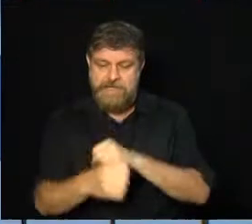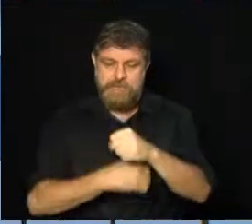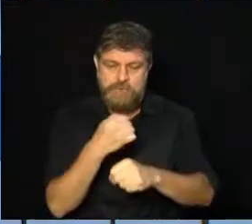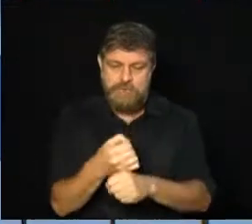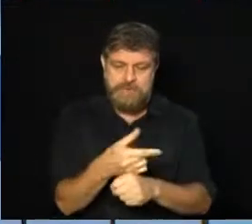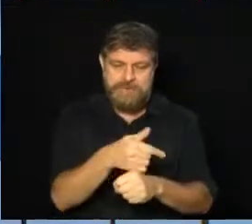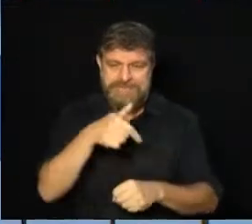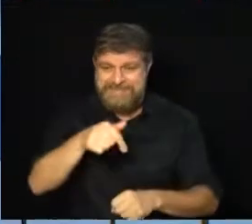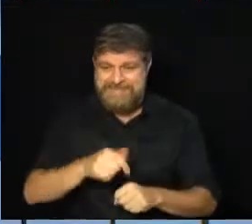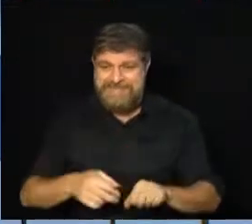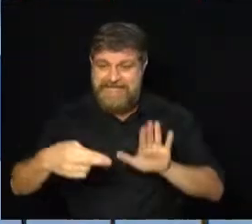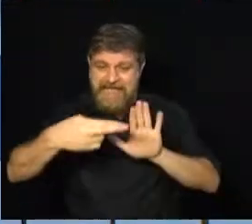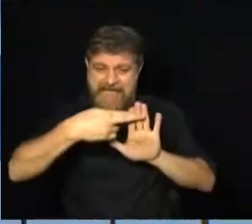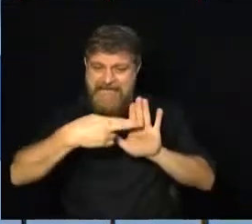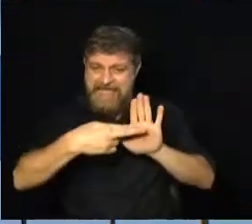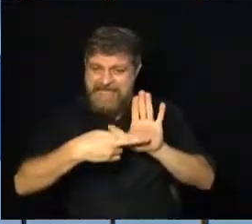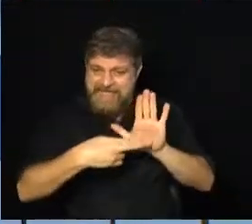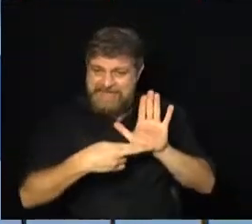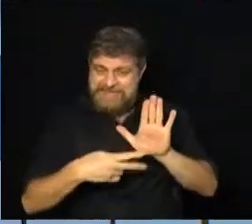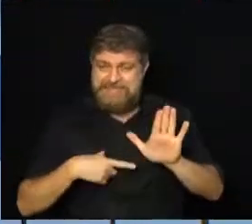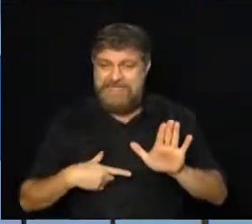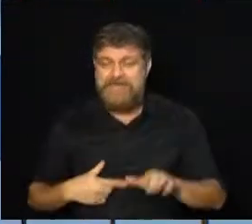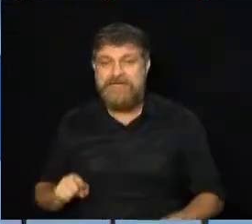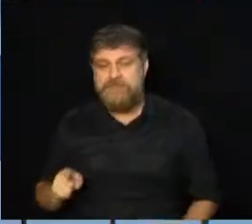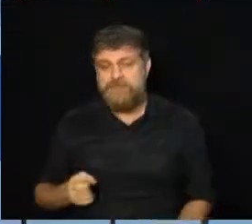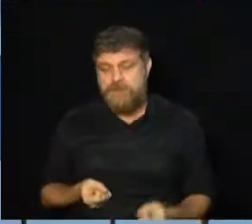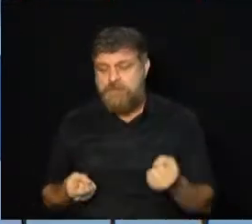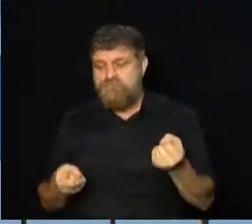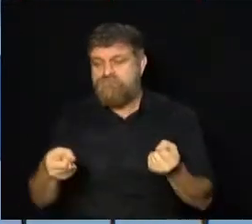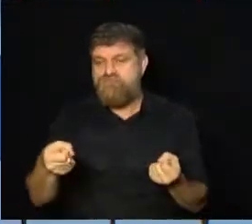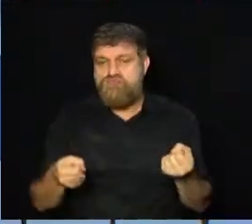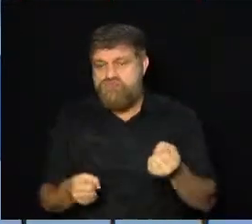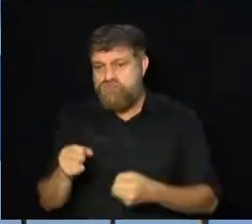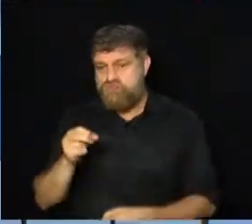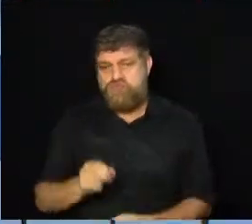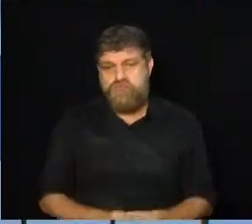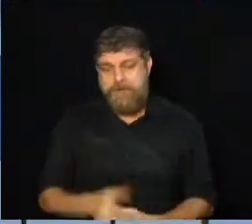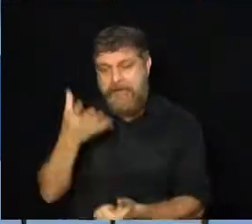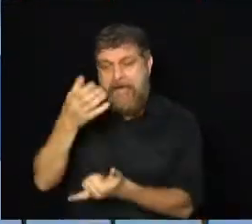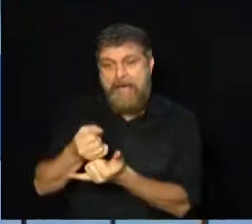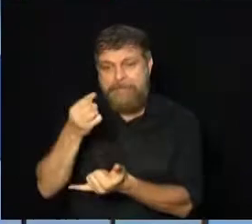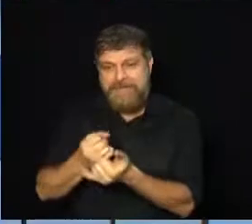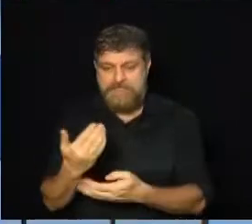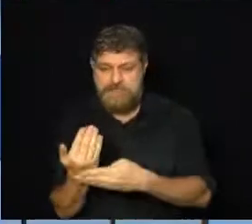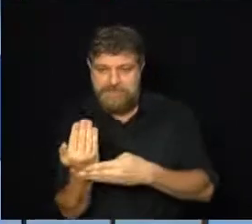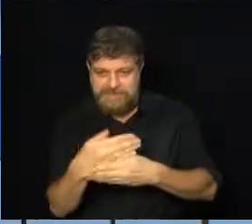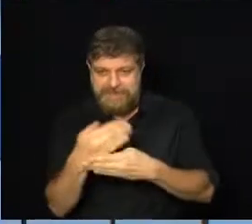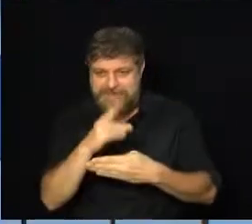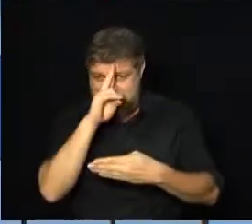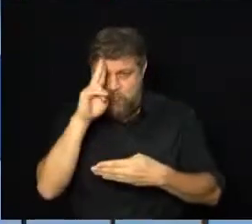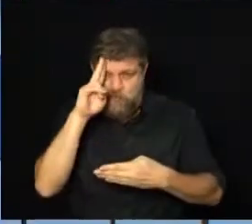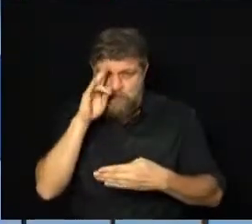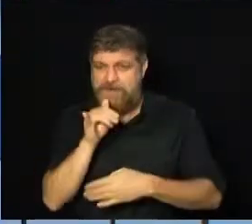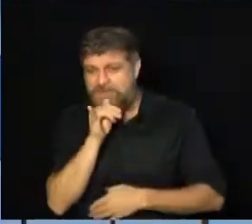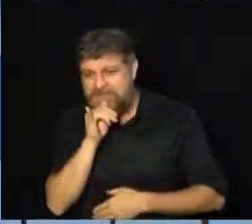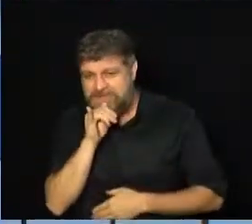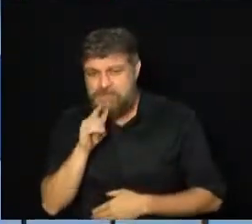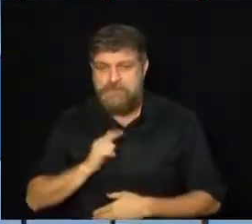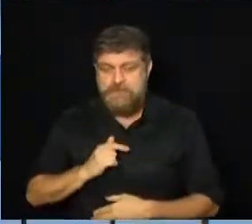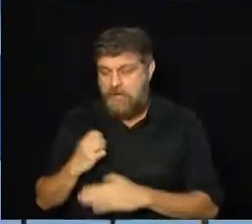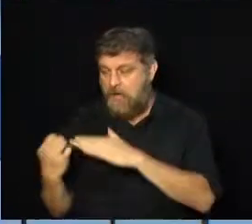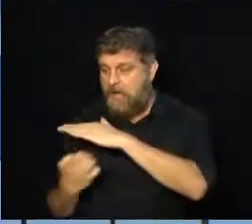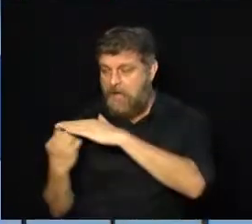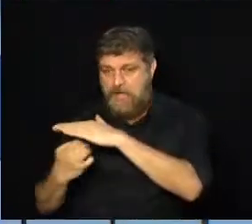trata das regras para os serviços de transporte por aplicativo em Campinas. A matéria determina que as empresas de